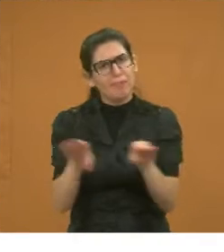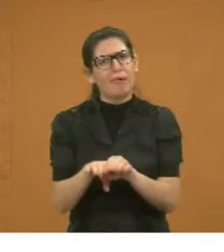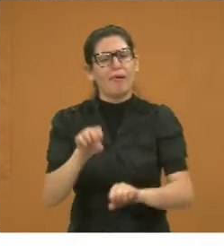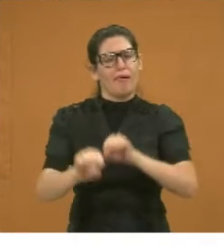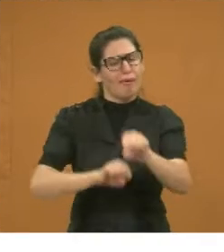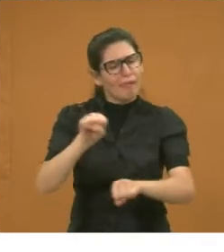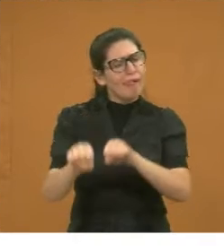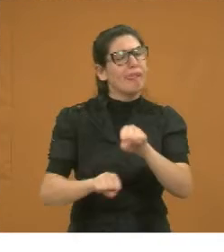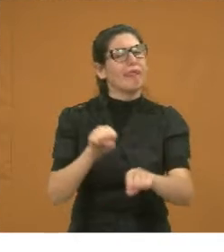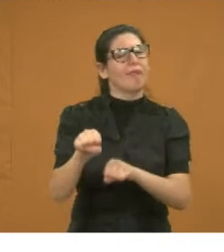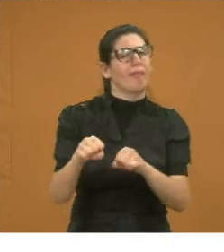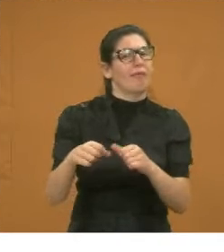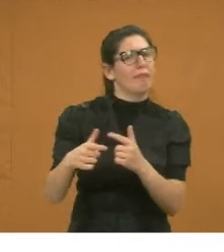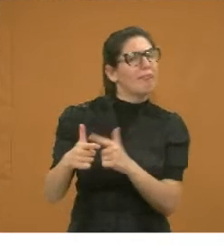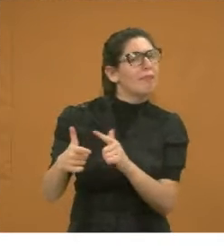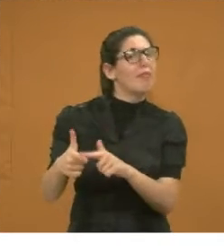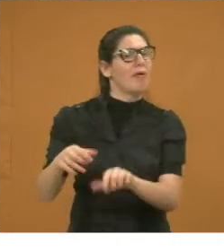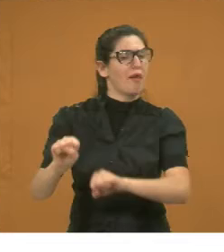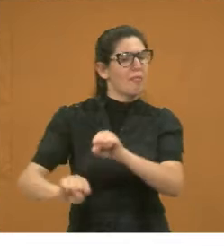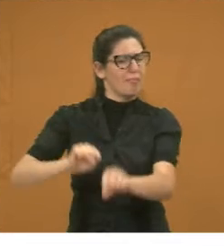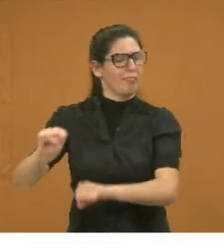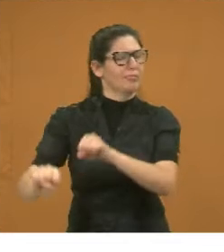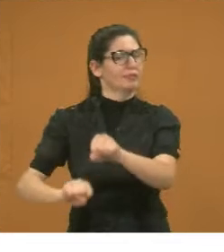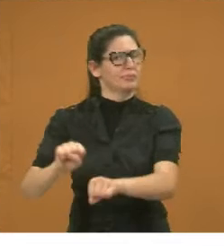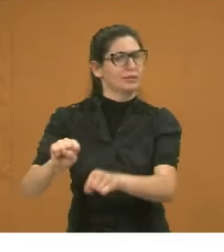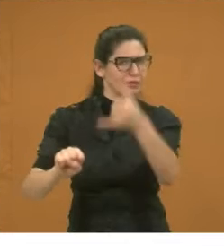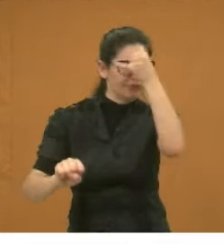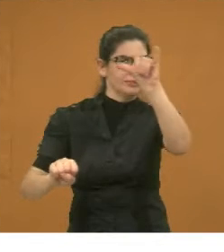alguns problemas lá com o bicicletário também.